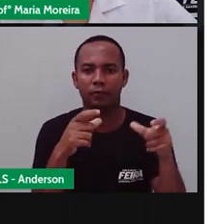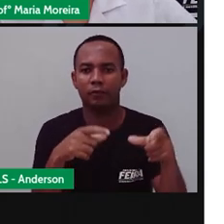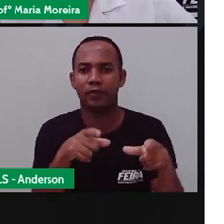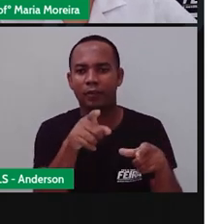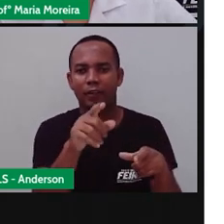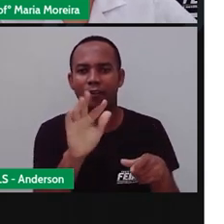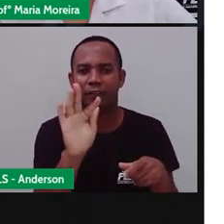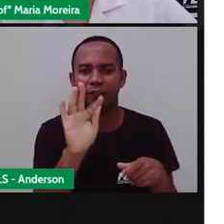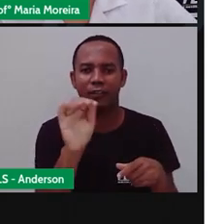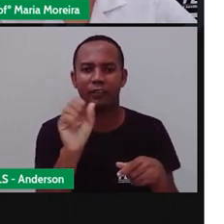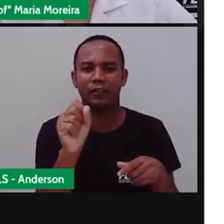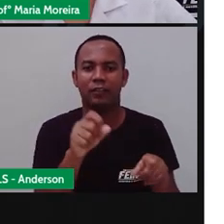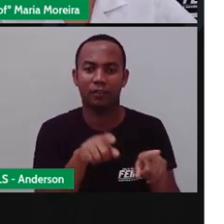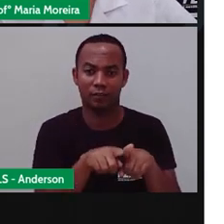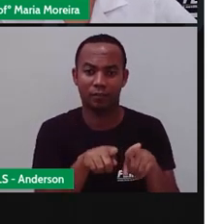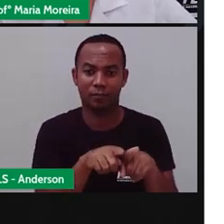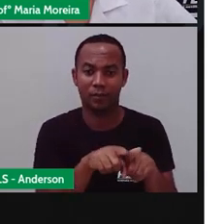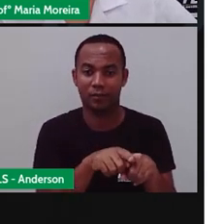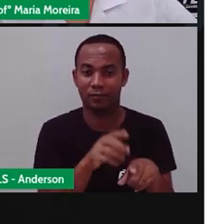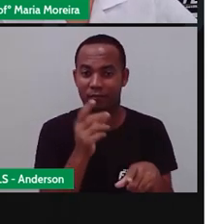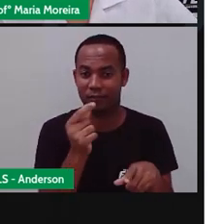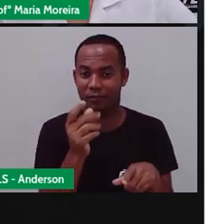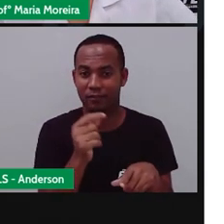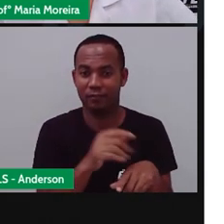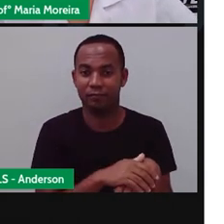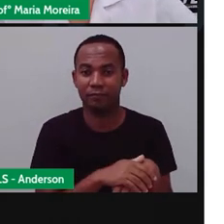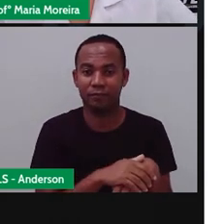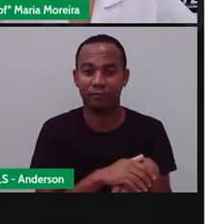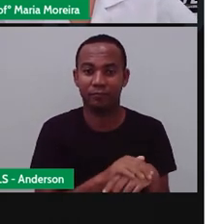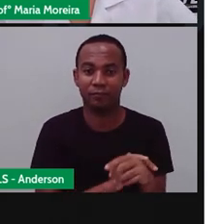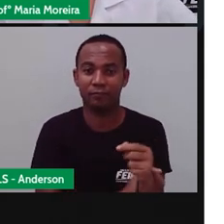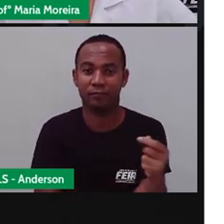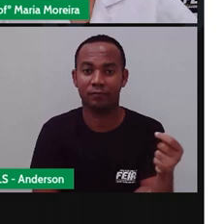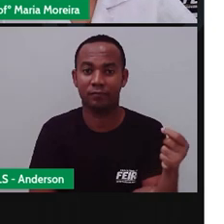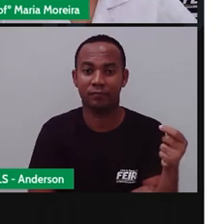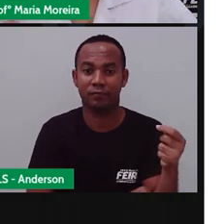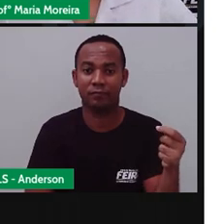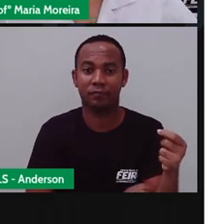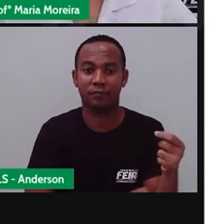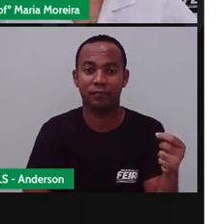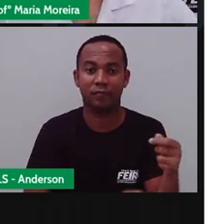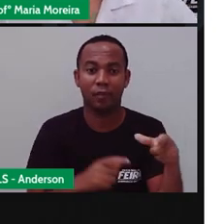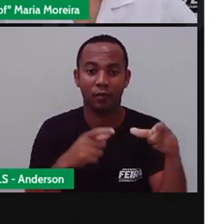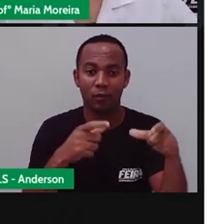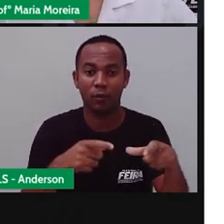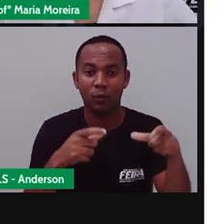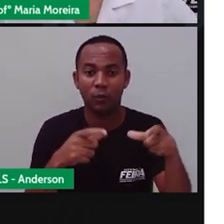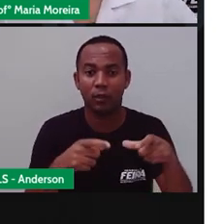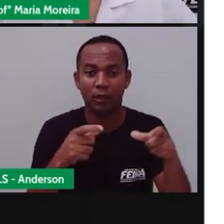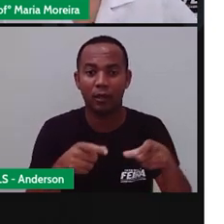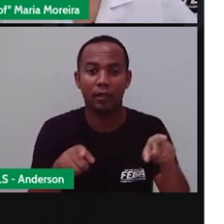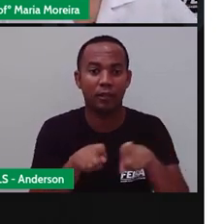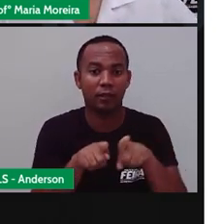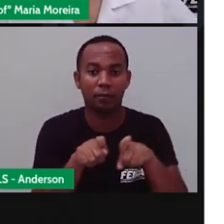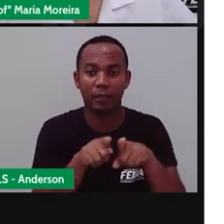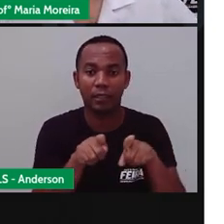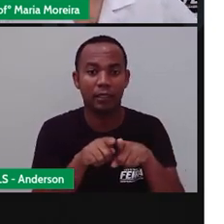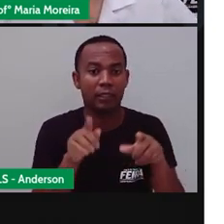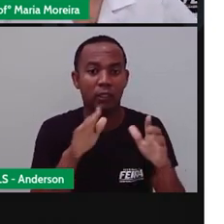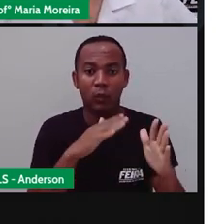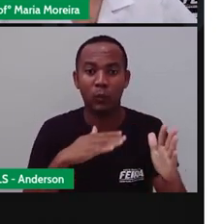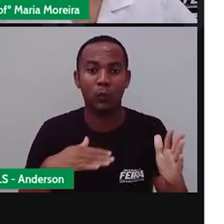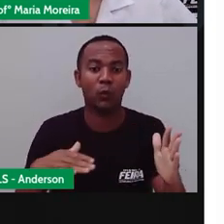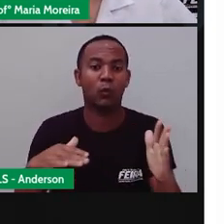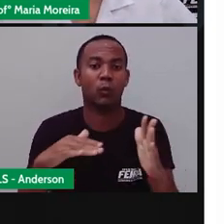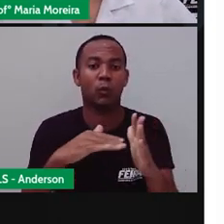A gente já viu essa imagem também na primeira semana. Bom, a paisagem também é o quê? Tudo aquilo que sua visão